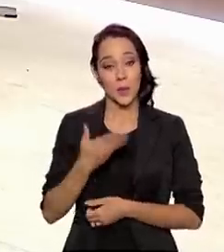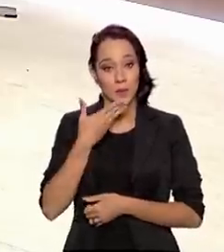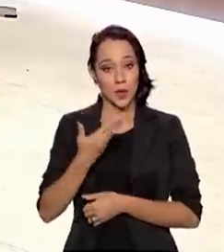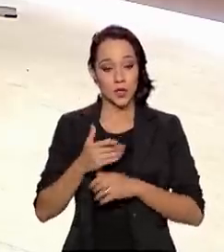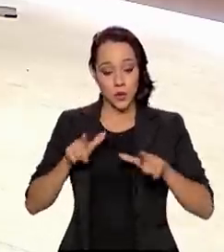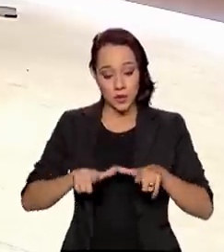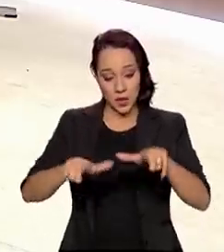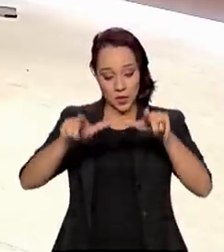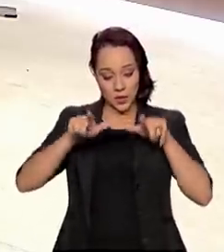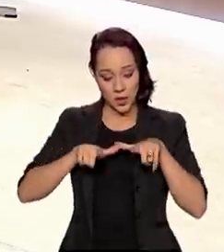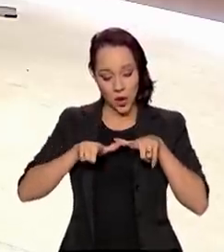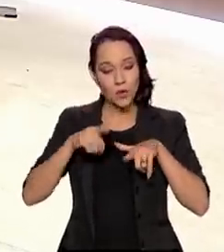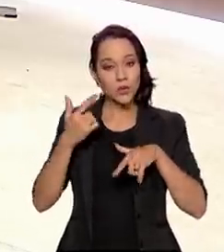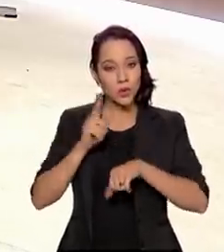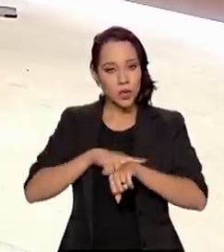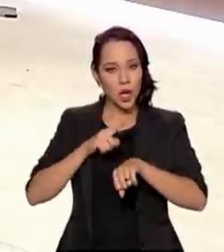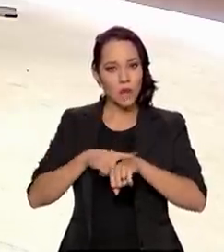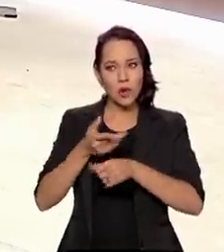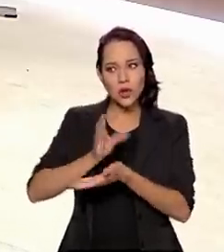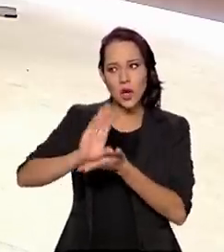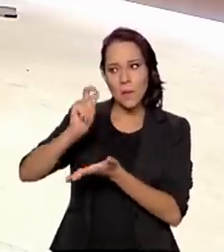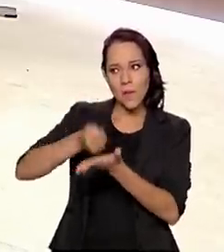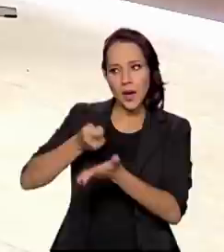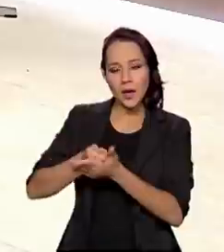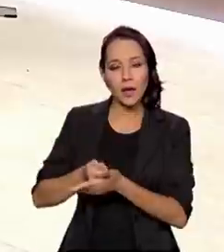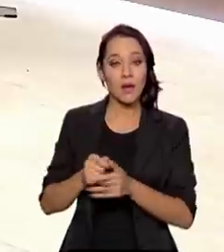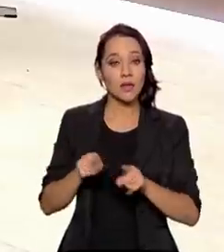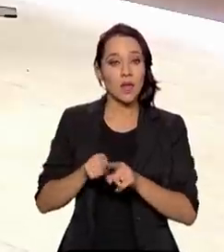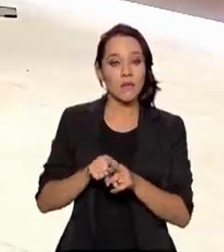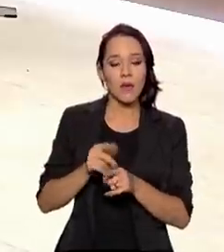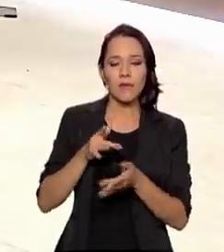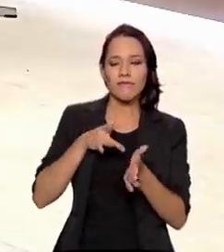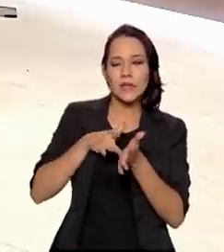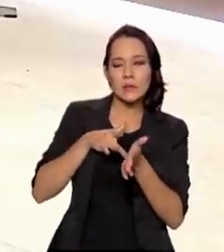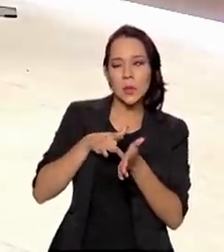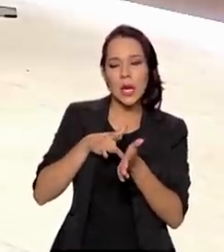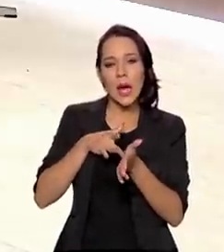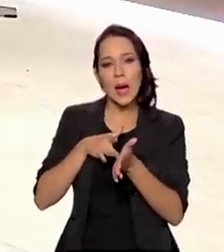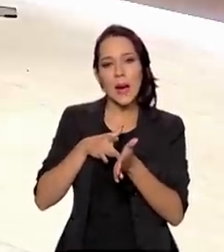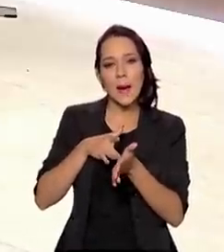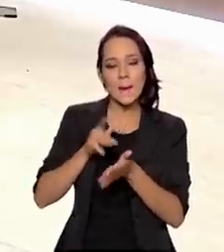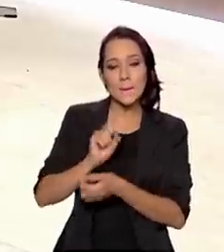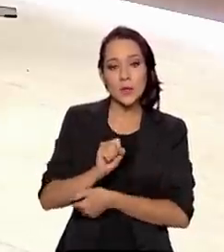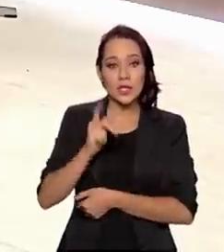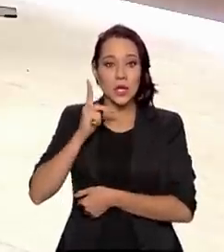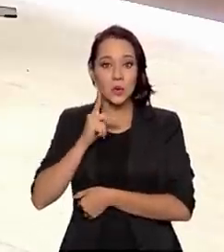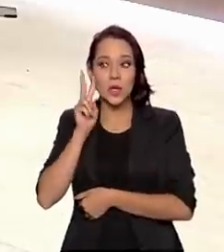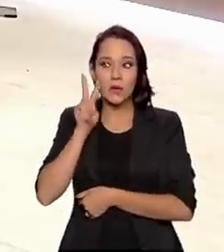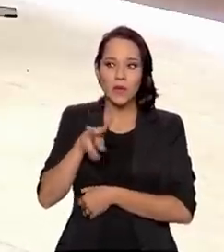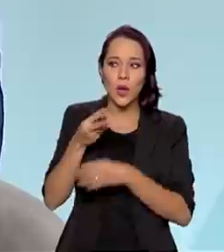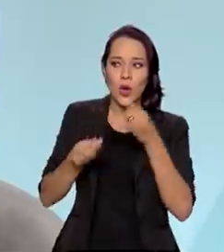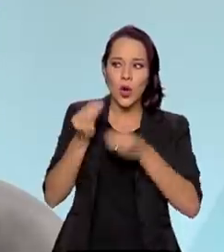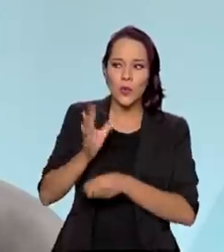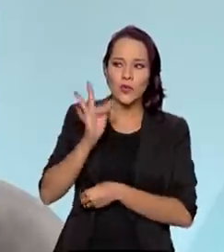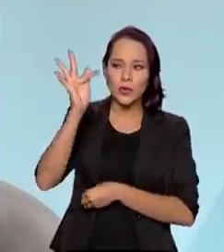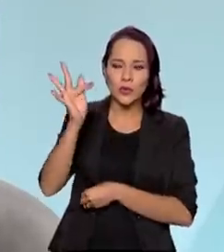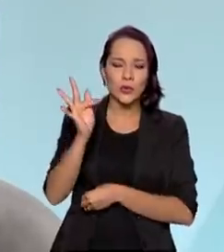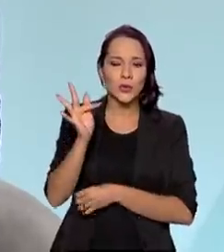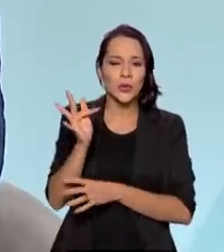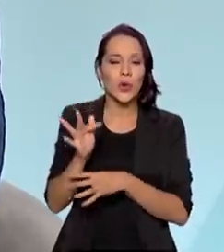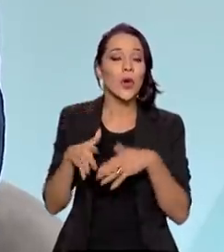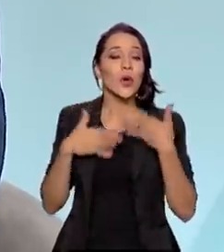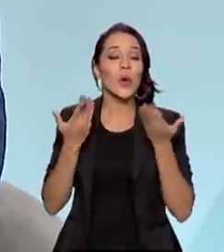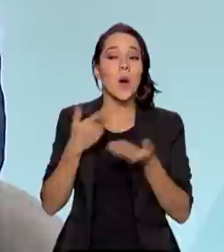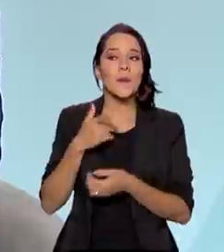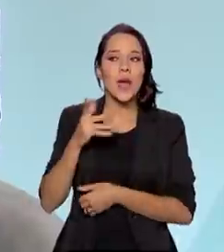uma certidão do teu tempo de contribuição, fazer uma simulação da sua aposentadoria. Então, dentro do aplicativo, você consegue simular qual seria, qual